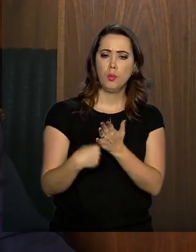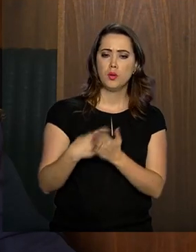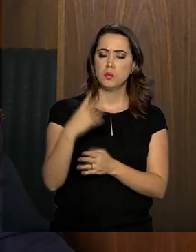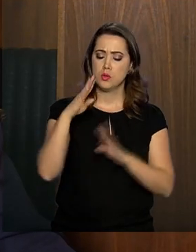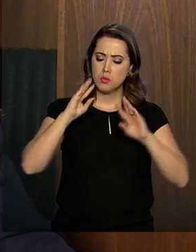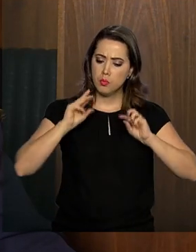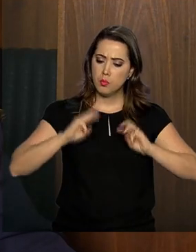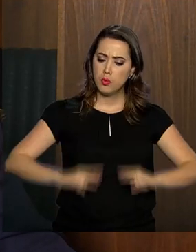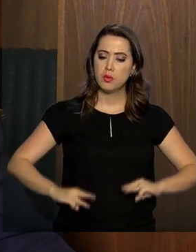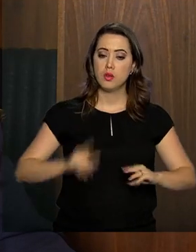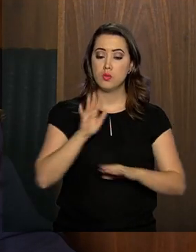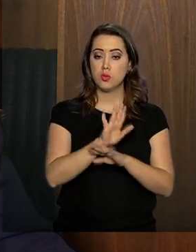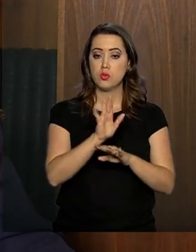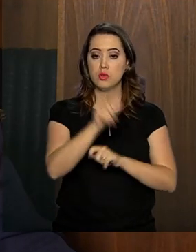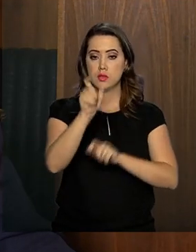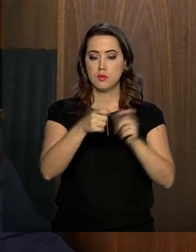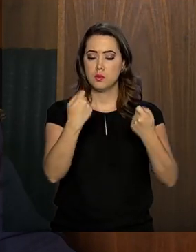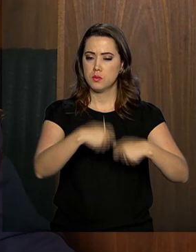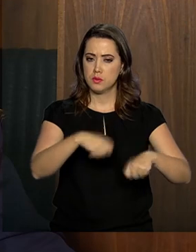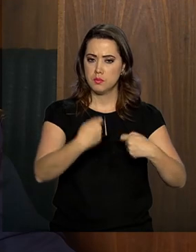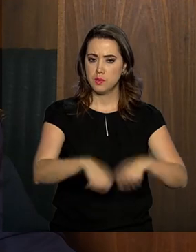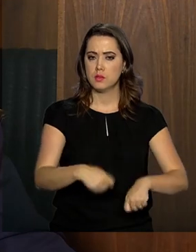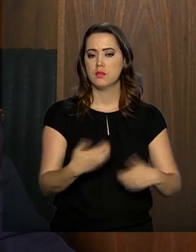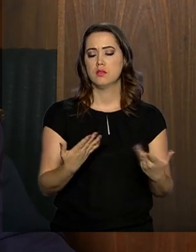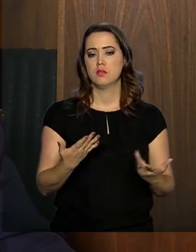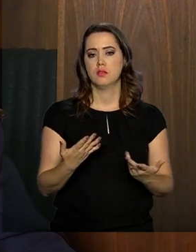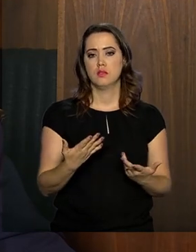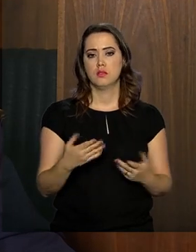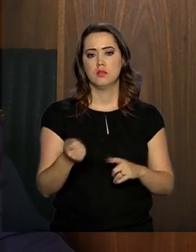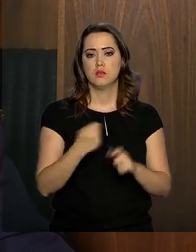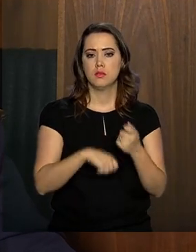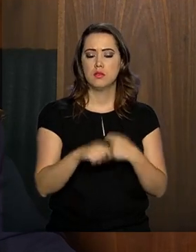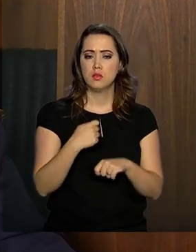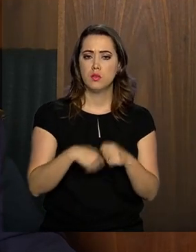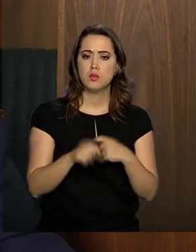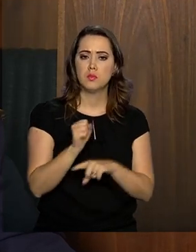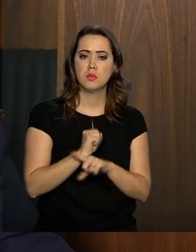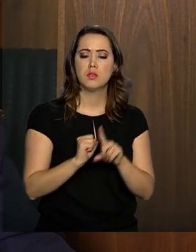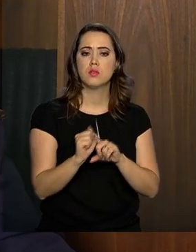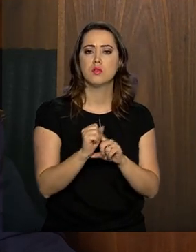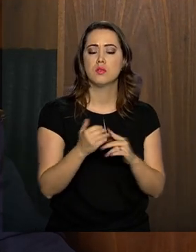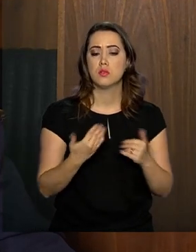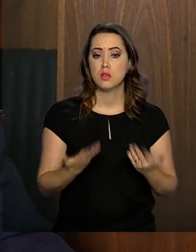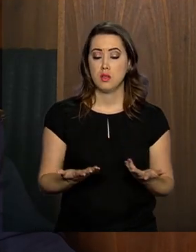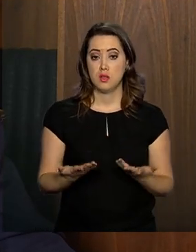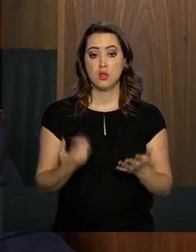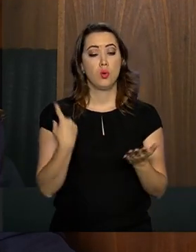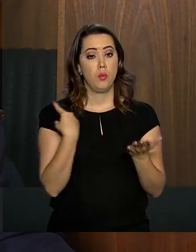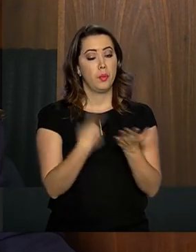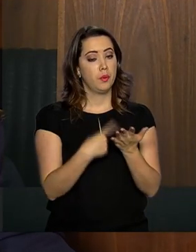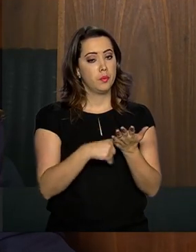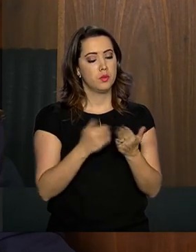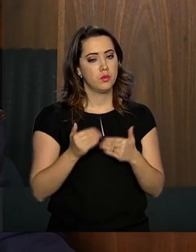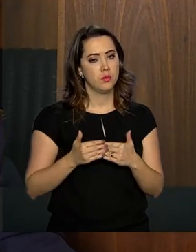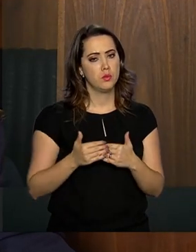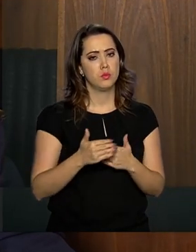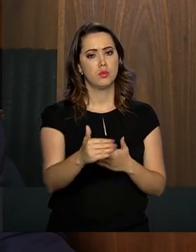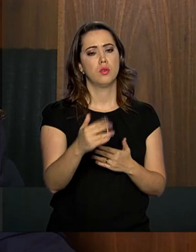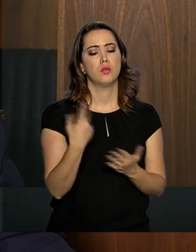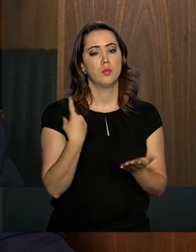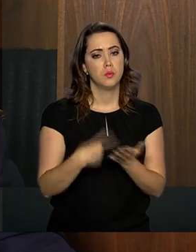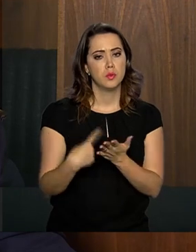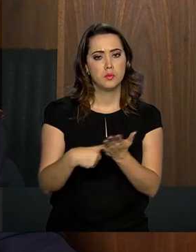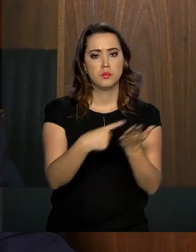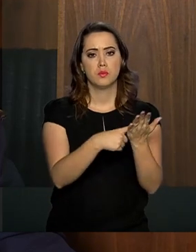de ajudar aqueles que estão mais fragilizados na economia e na sociedade. Esse compromisso continuará a ser cumprido,